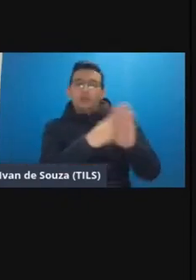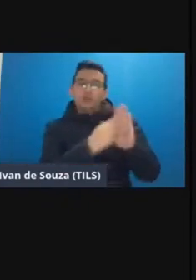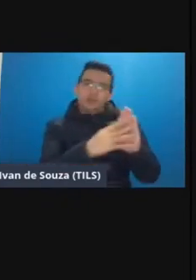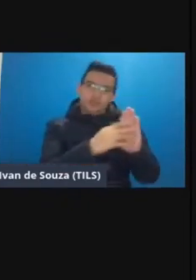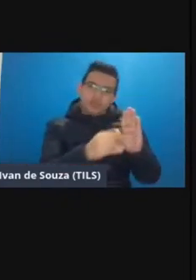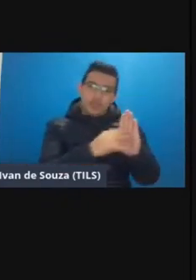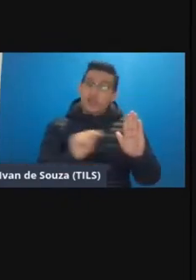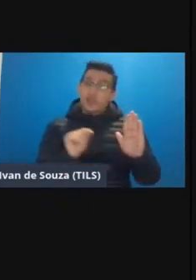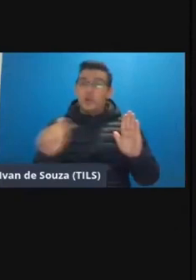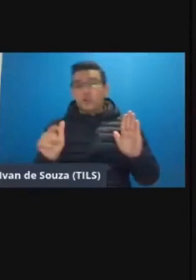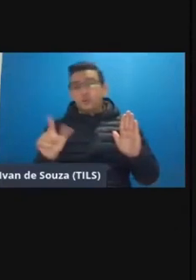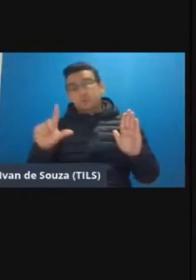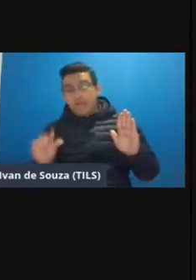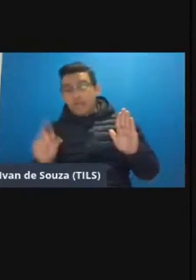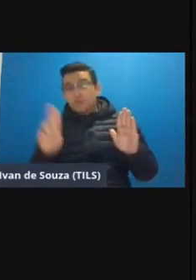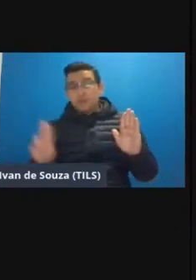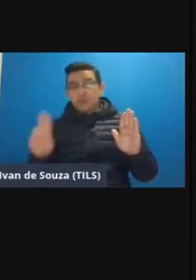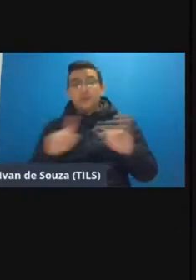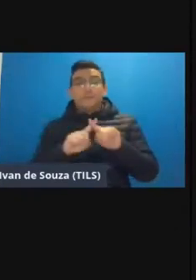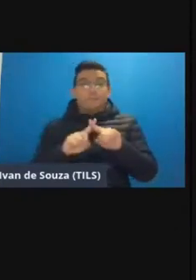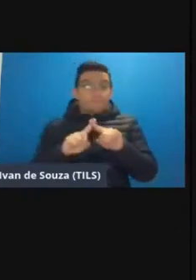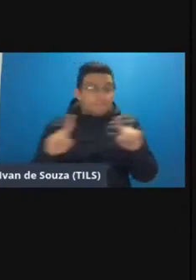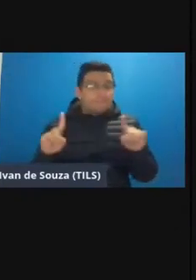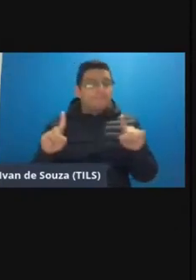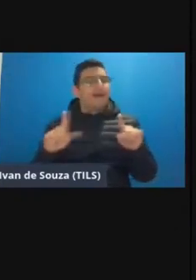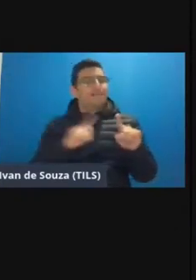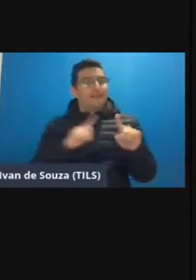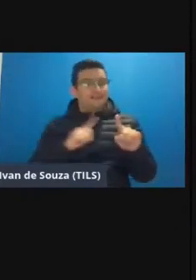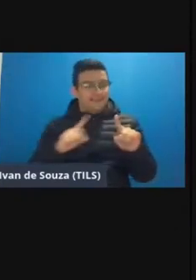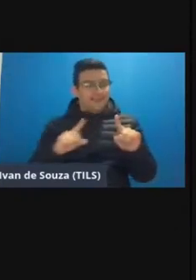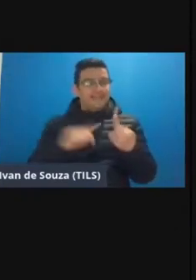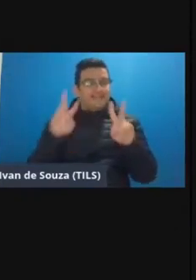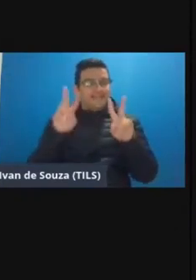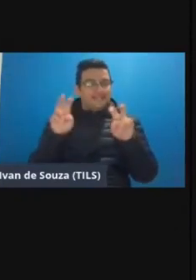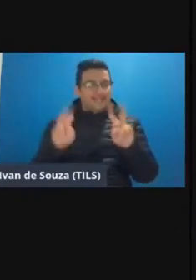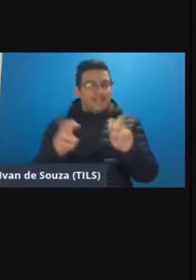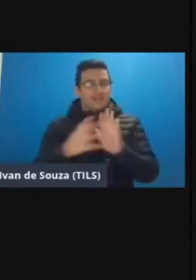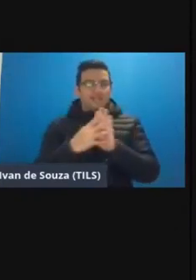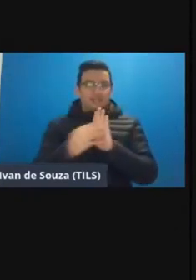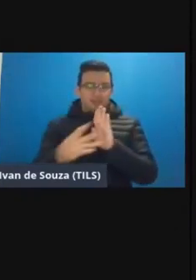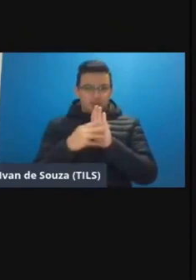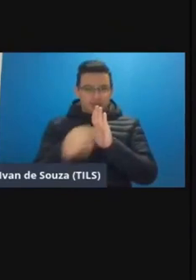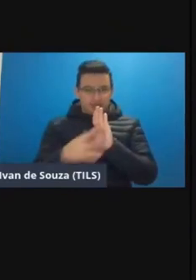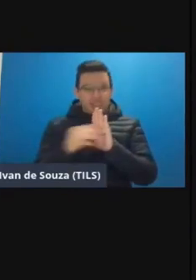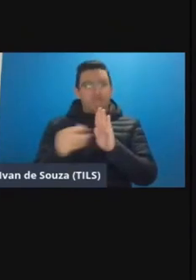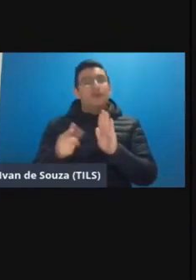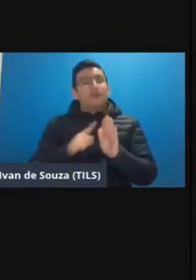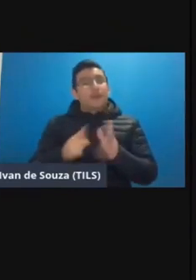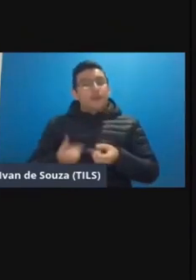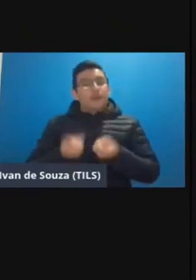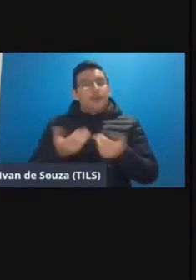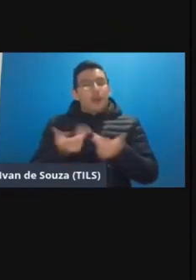em detrimento de outro né mas aí para tratar Ana é desses modelos e enfim trazer aqui um